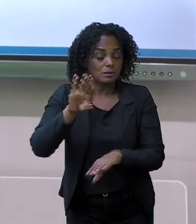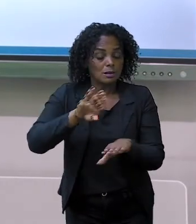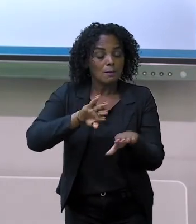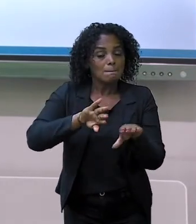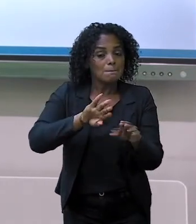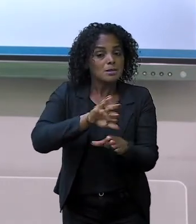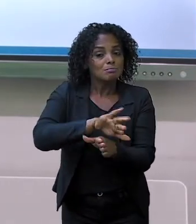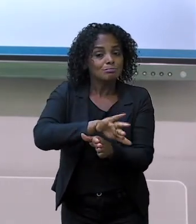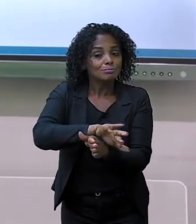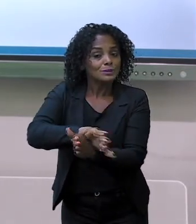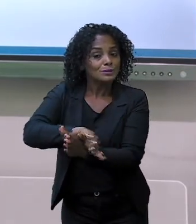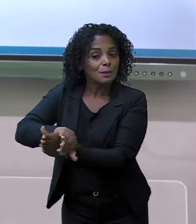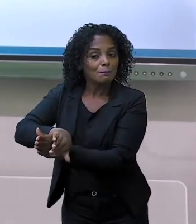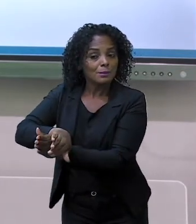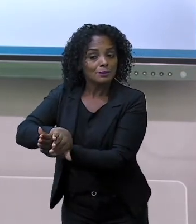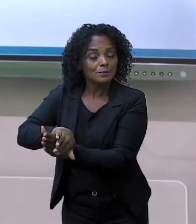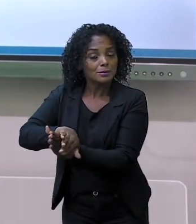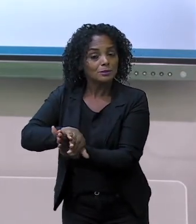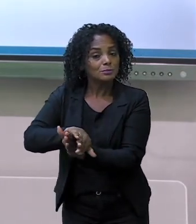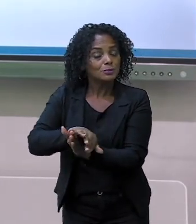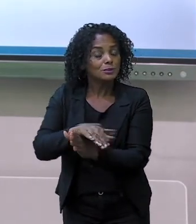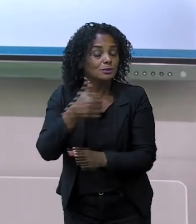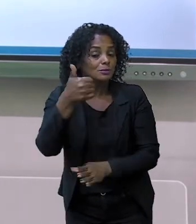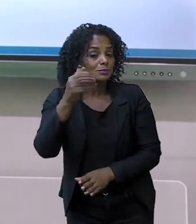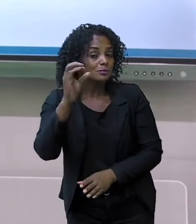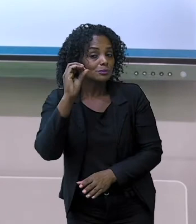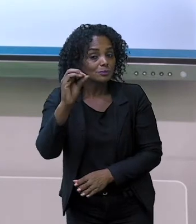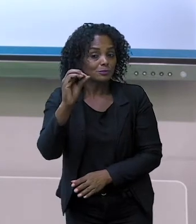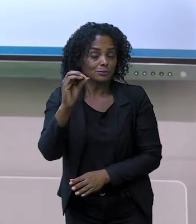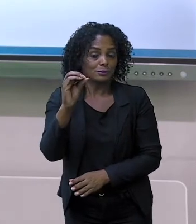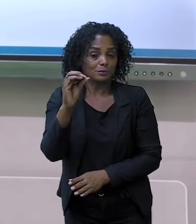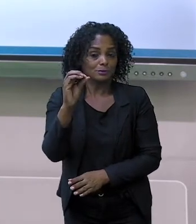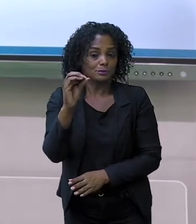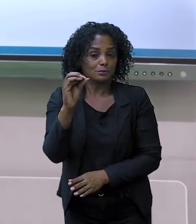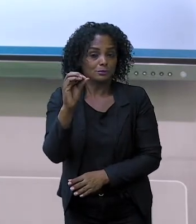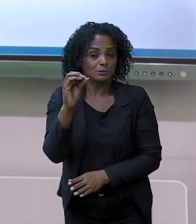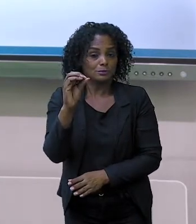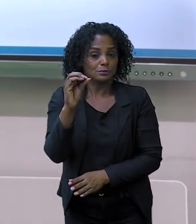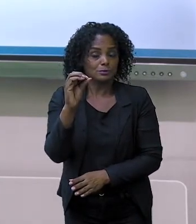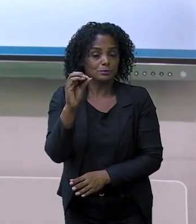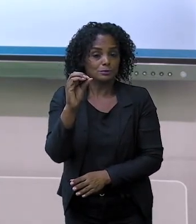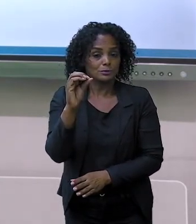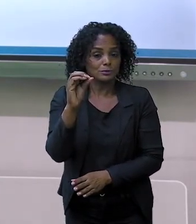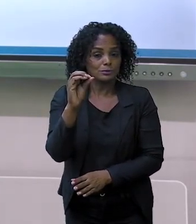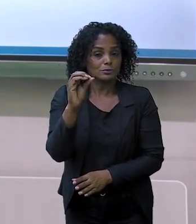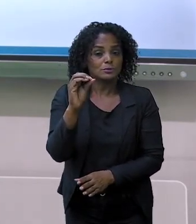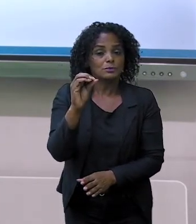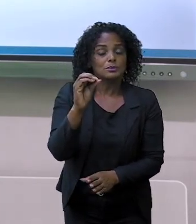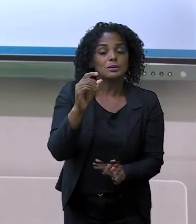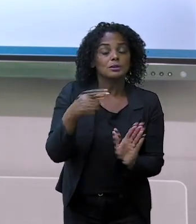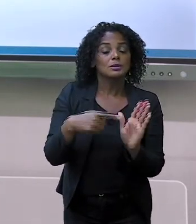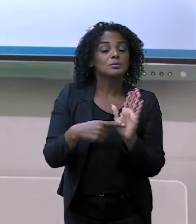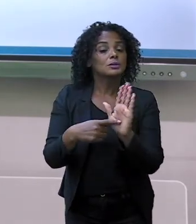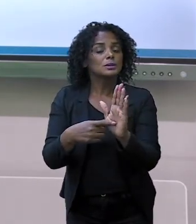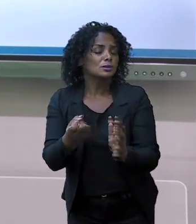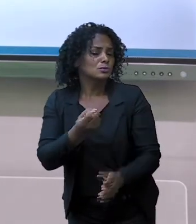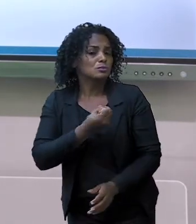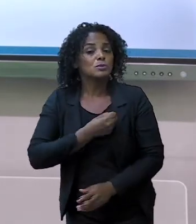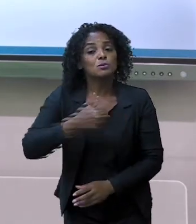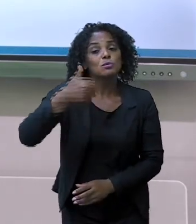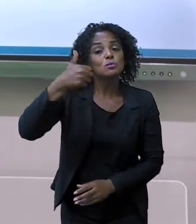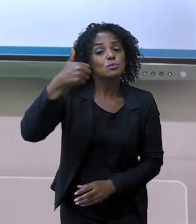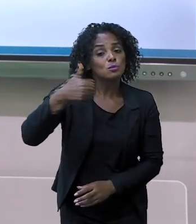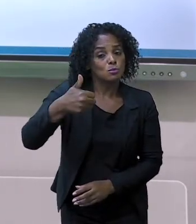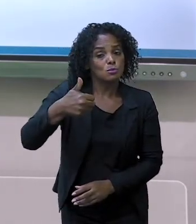montante da dezena, que é dez. Que está representado pelo número um, aqui.